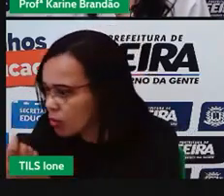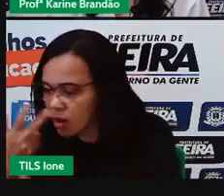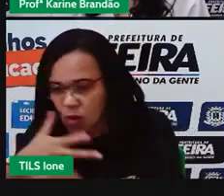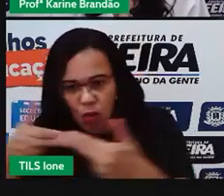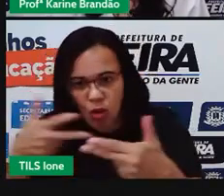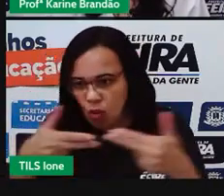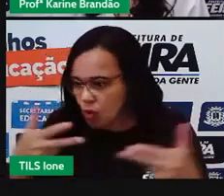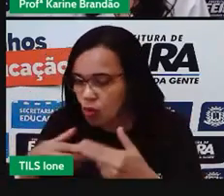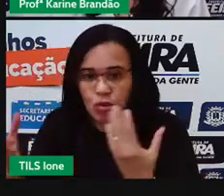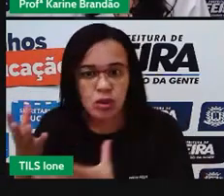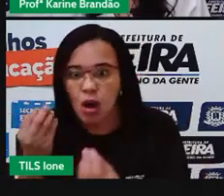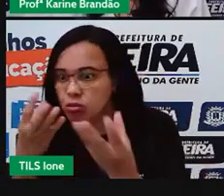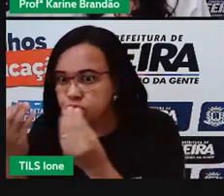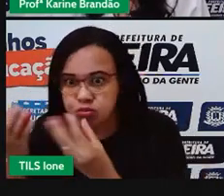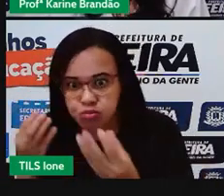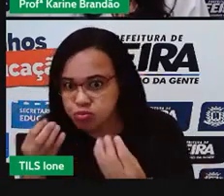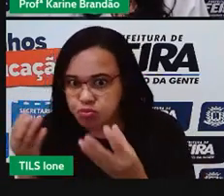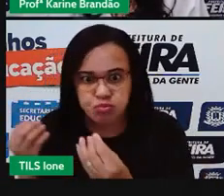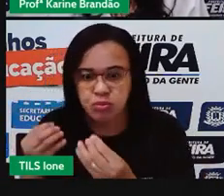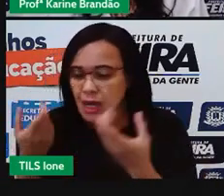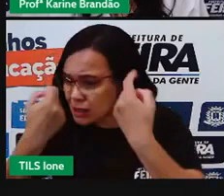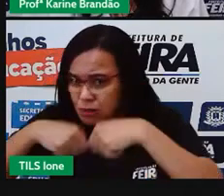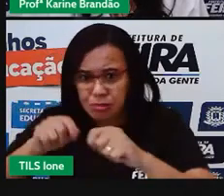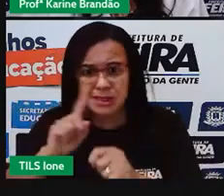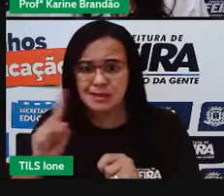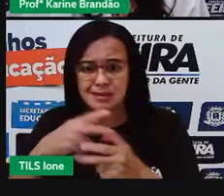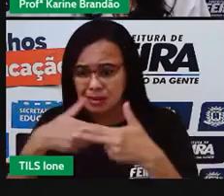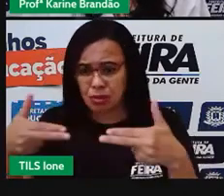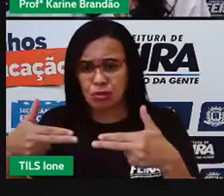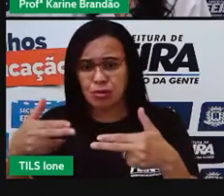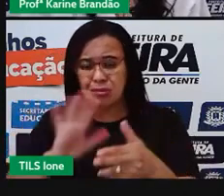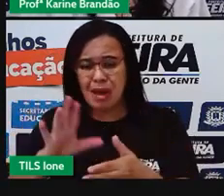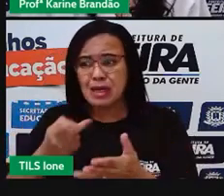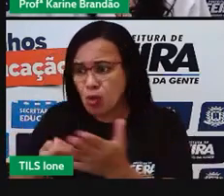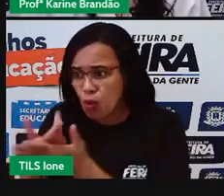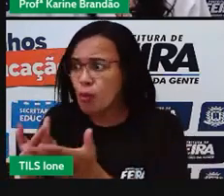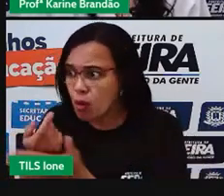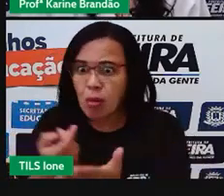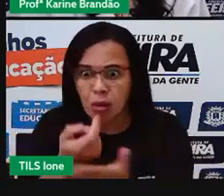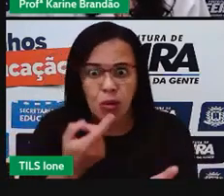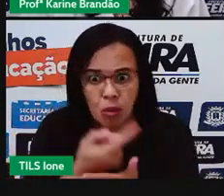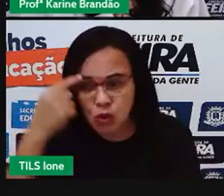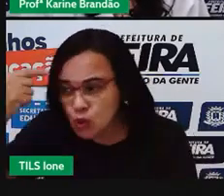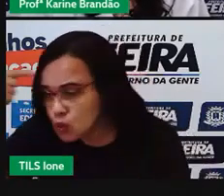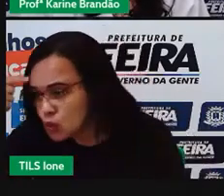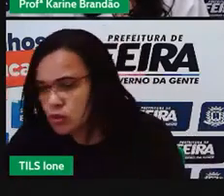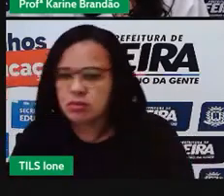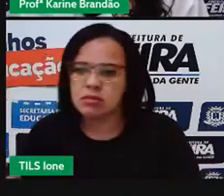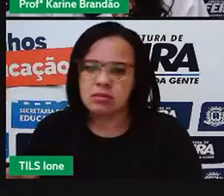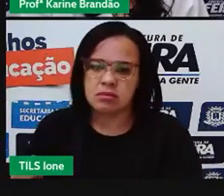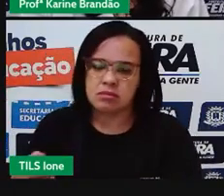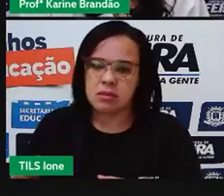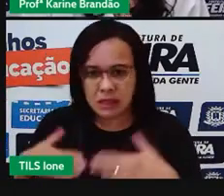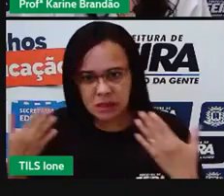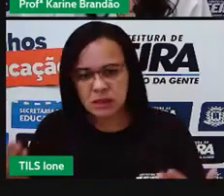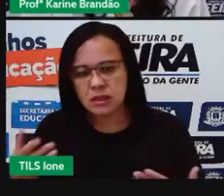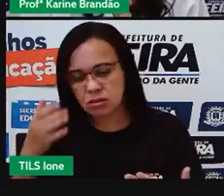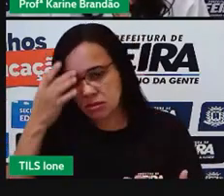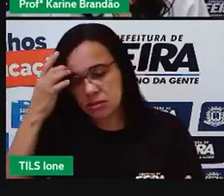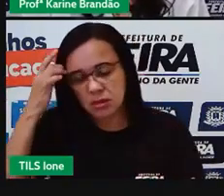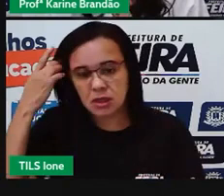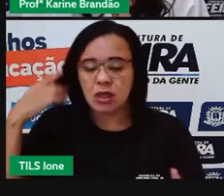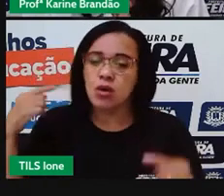motivado apenas pelo impulso ou pelo desejo. Então, é considerado um comportamento